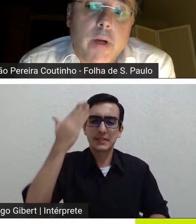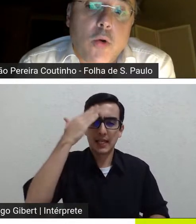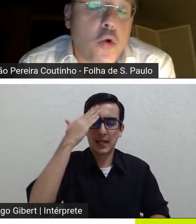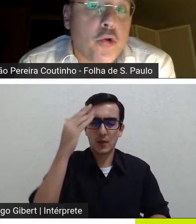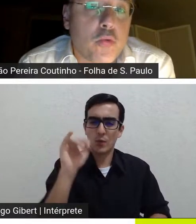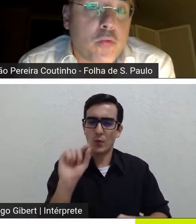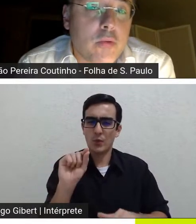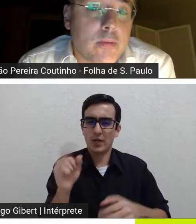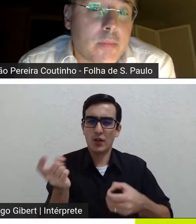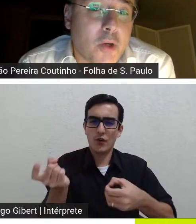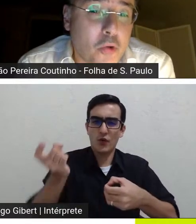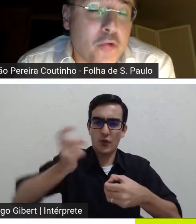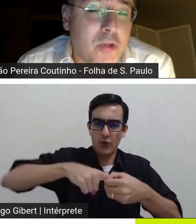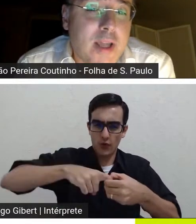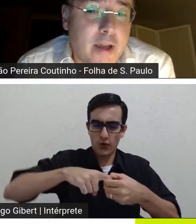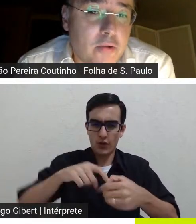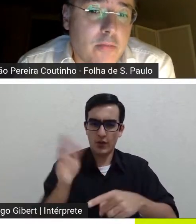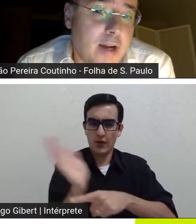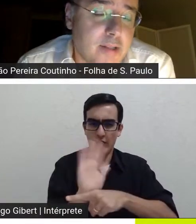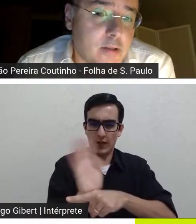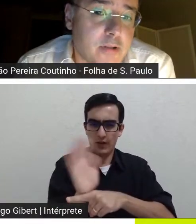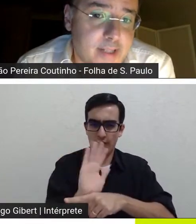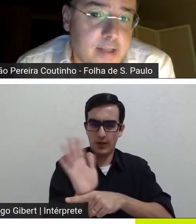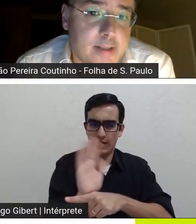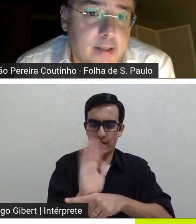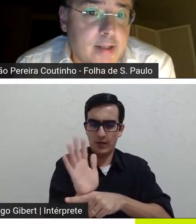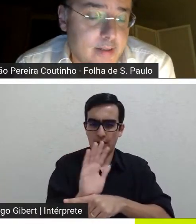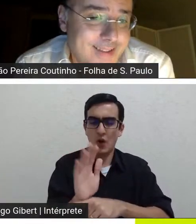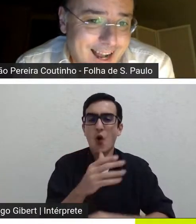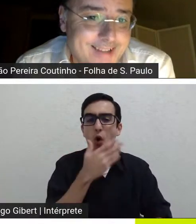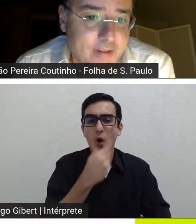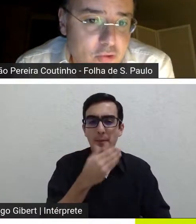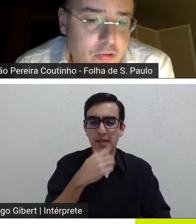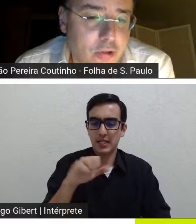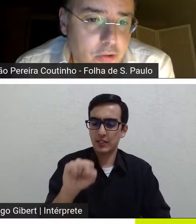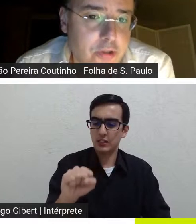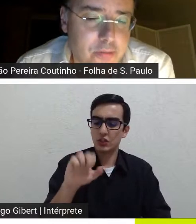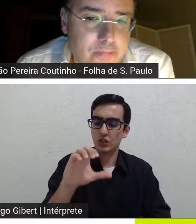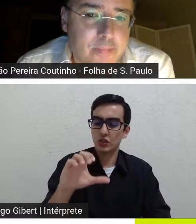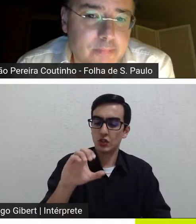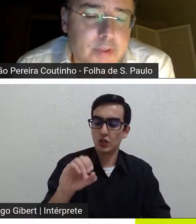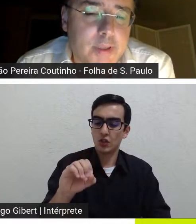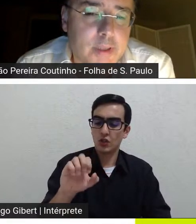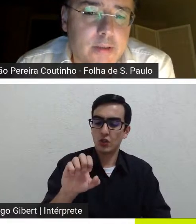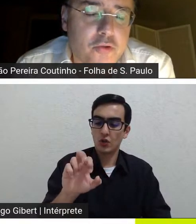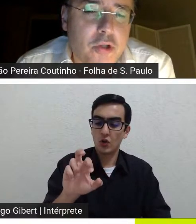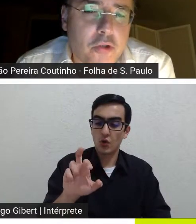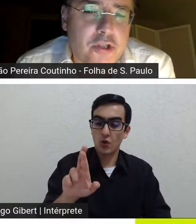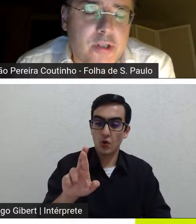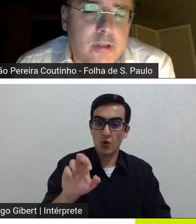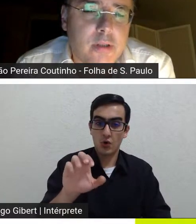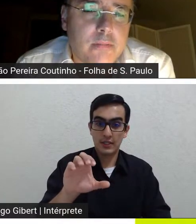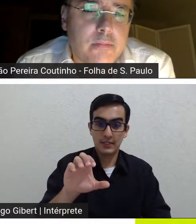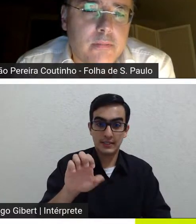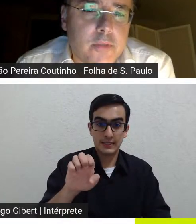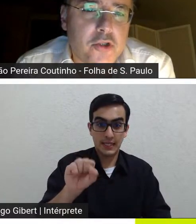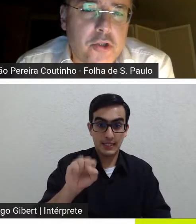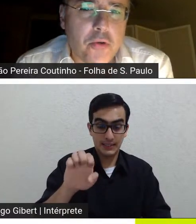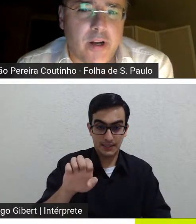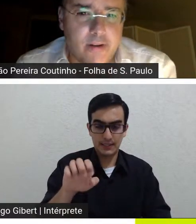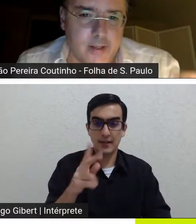a cor do dinheiro do Martin Scorsese trata de jogadores de jogadores de